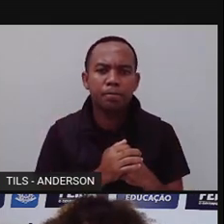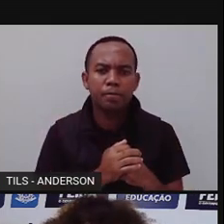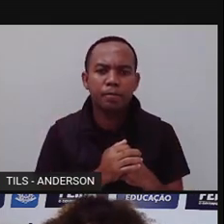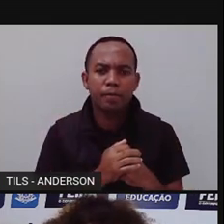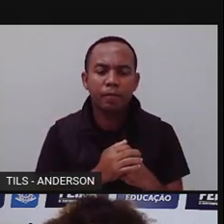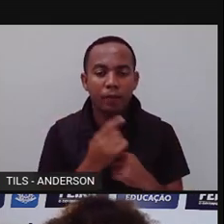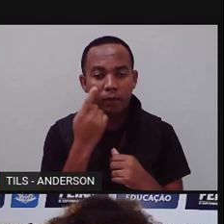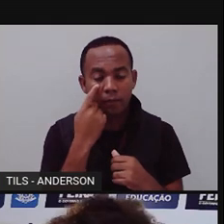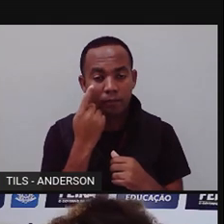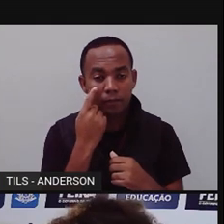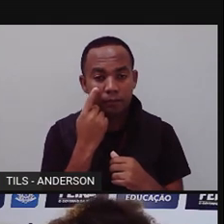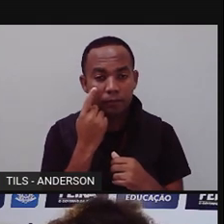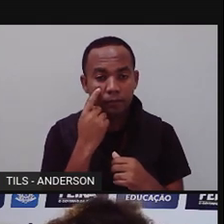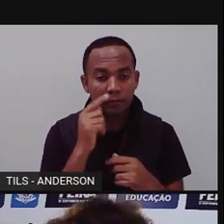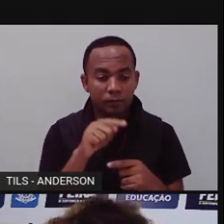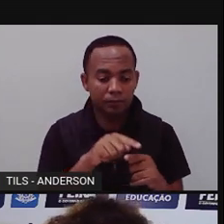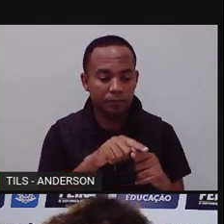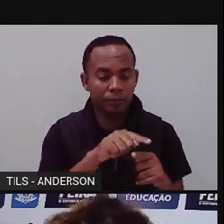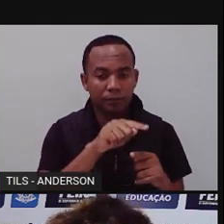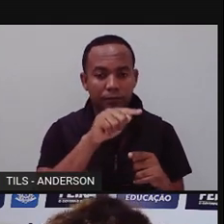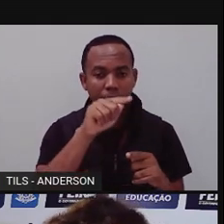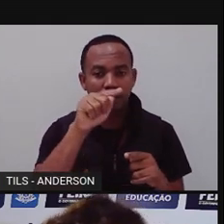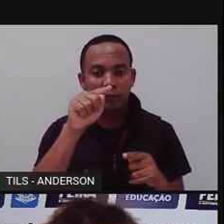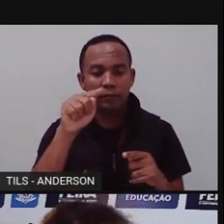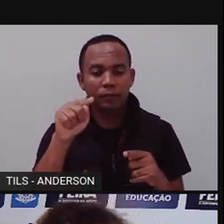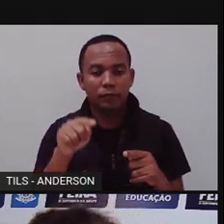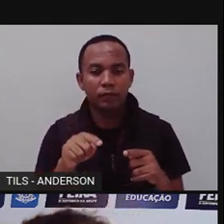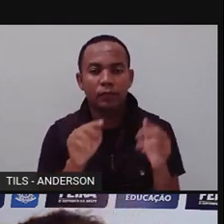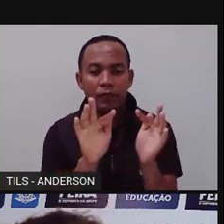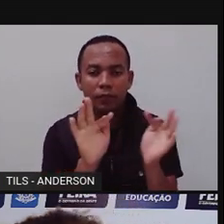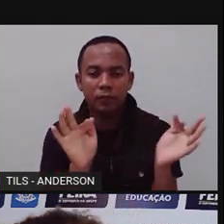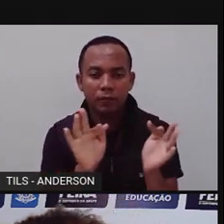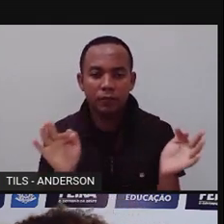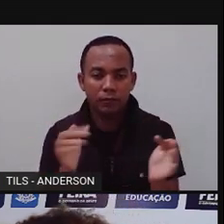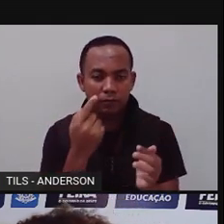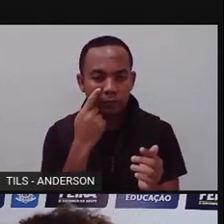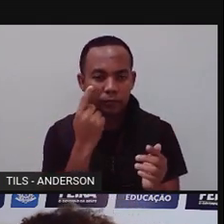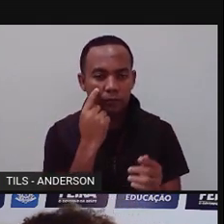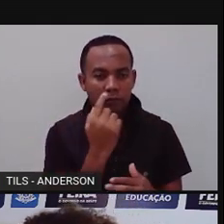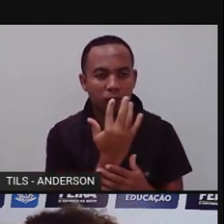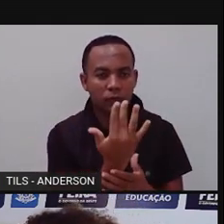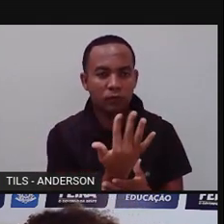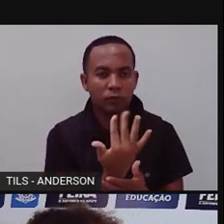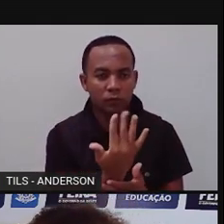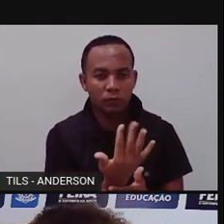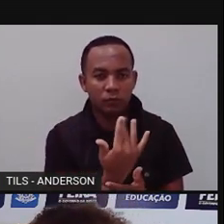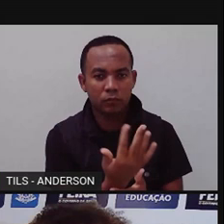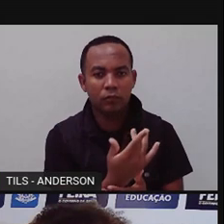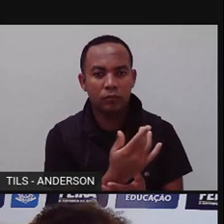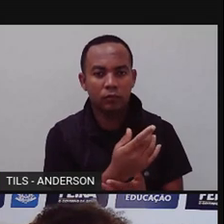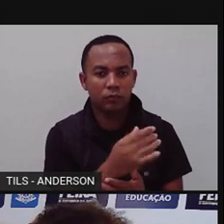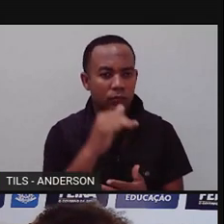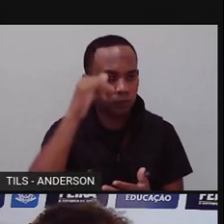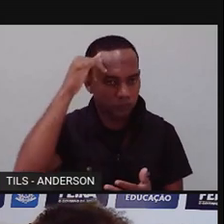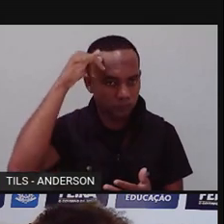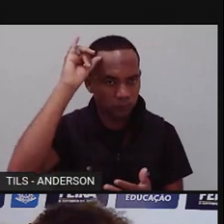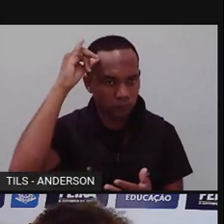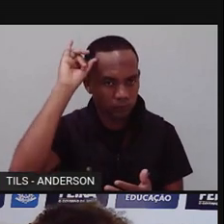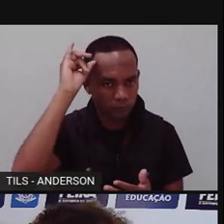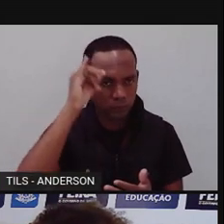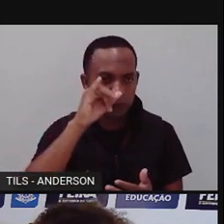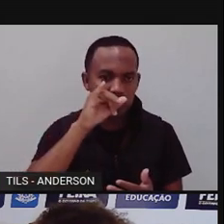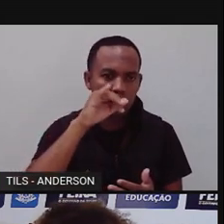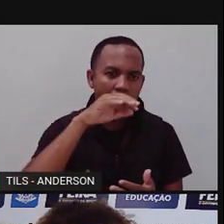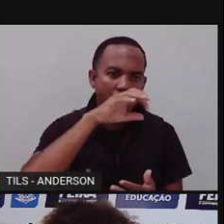aqui é para trás uma outra cadeia, né? Que é um pouco mais simples. Aí você tem o capim. O boi se alimenta do